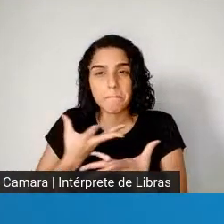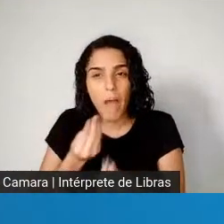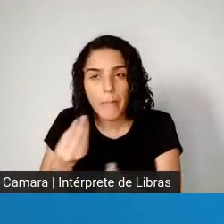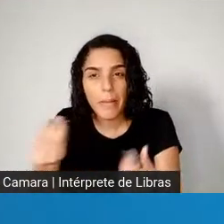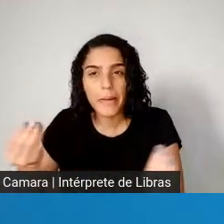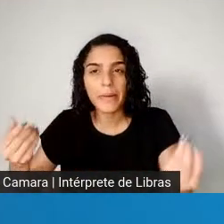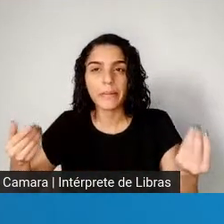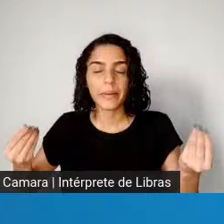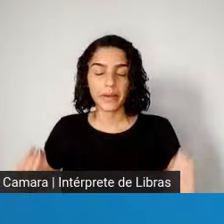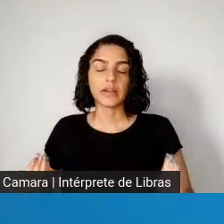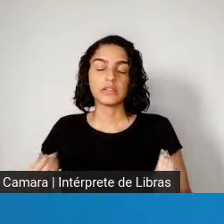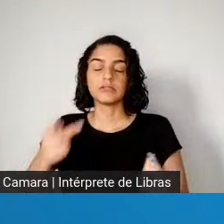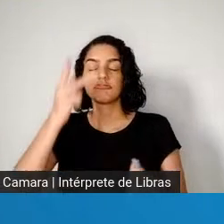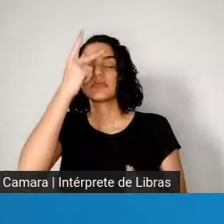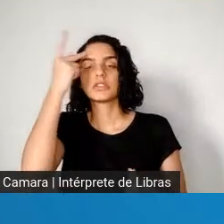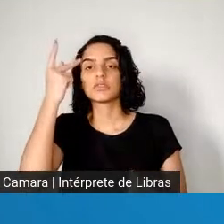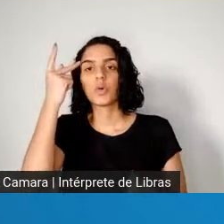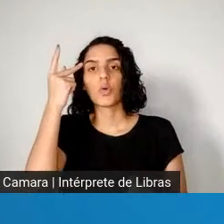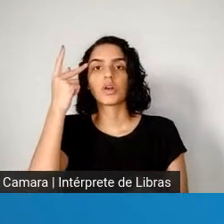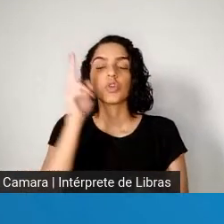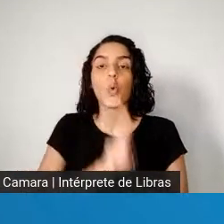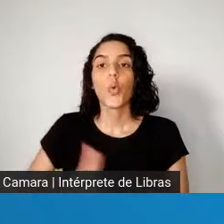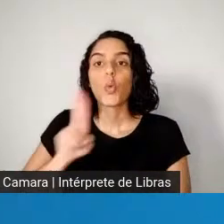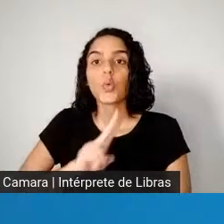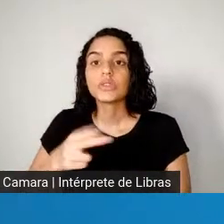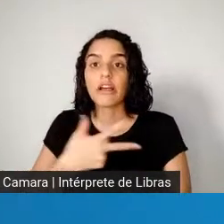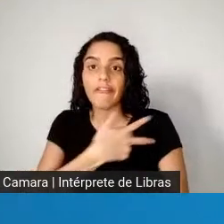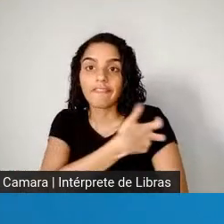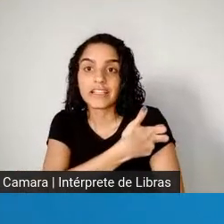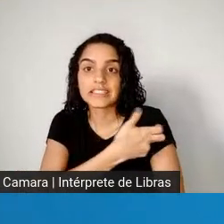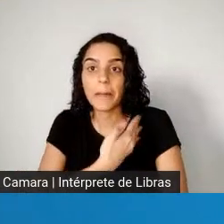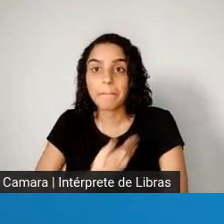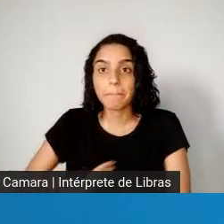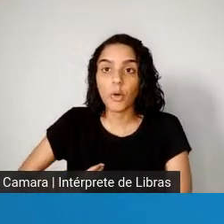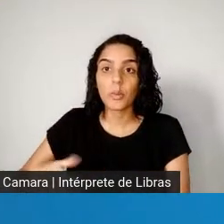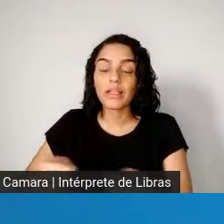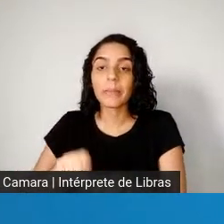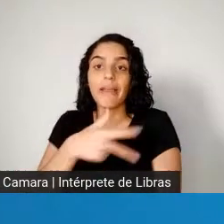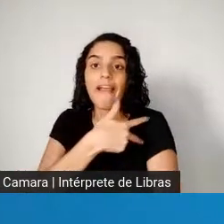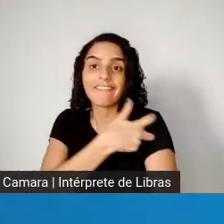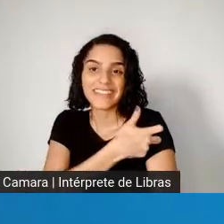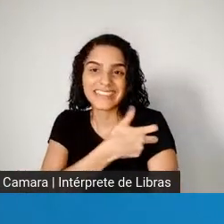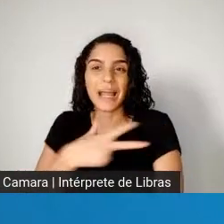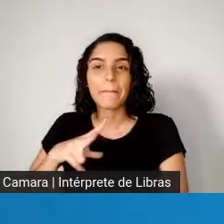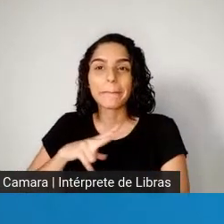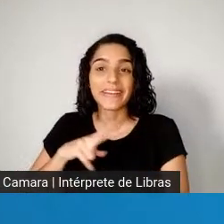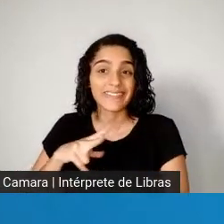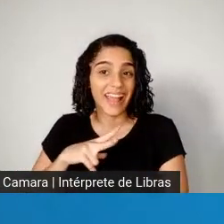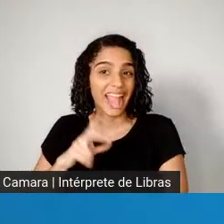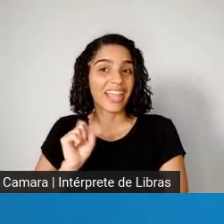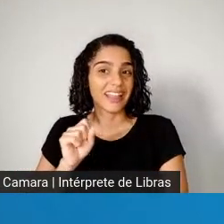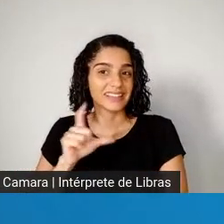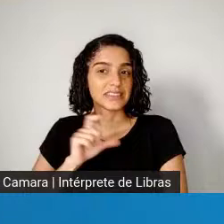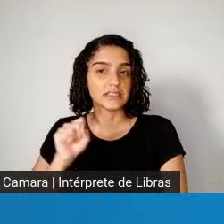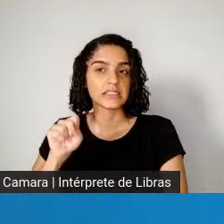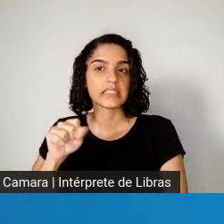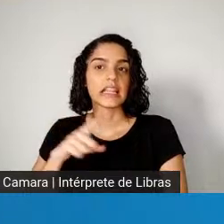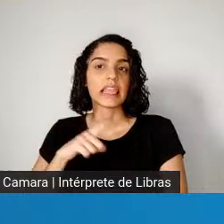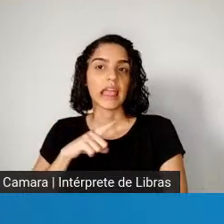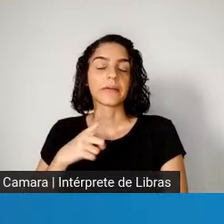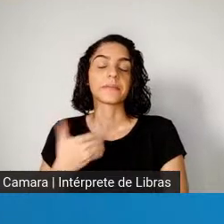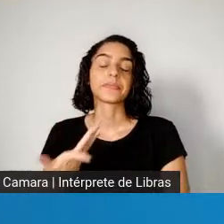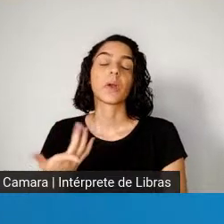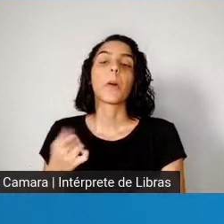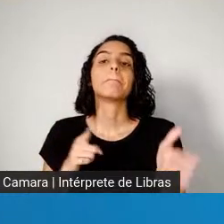pública e um pouco com a vacina privada. A China tem uma empresa privada de produção de vacinas. E a pergunta